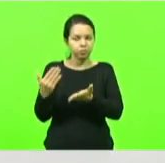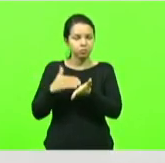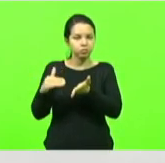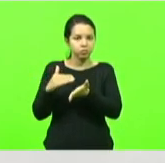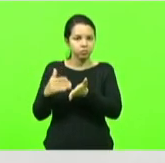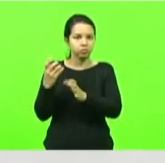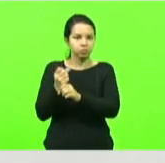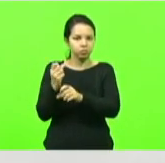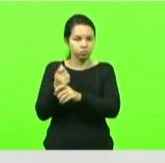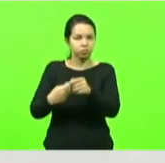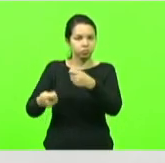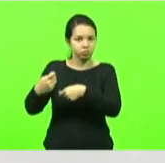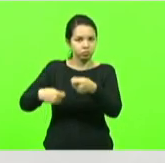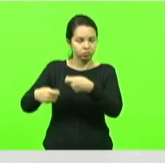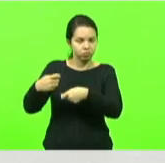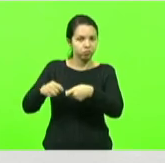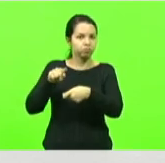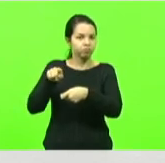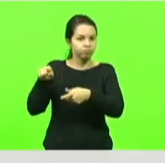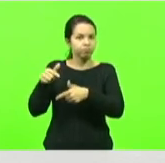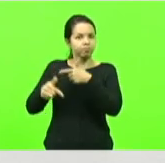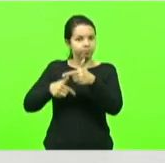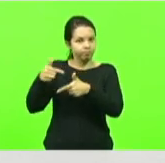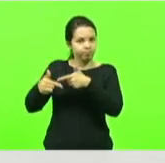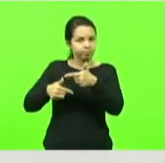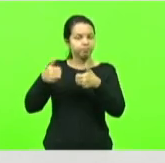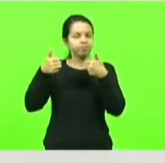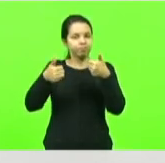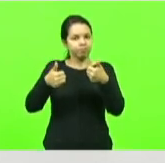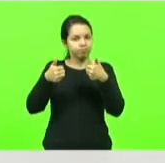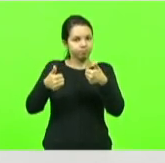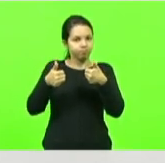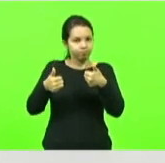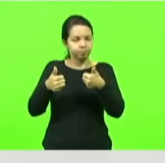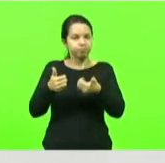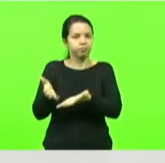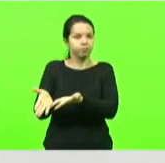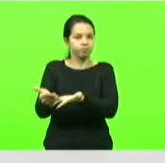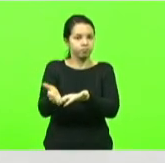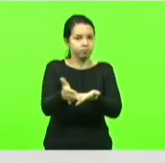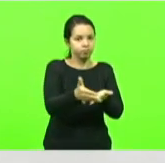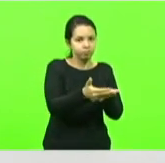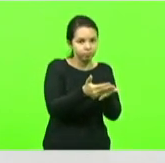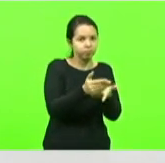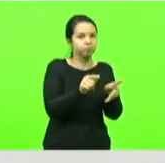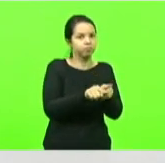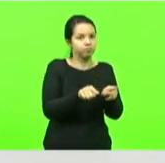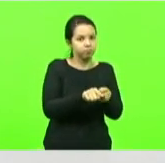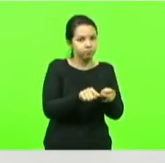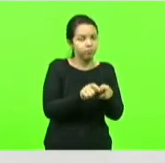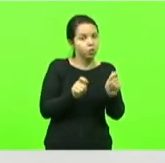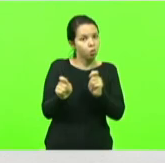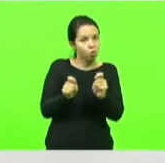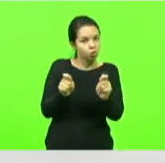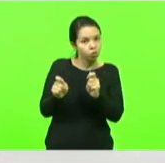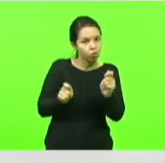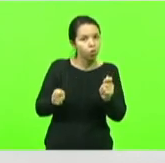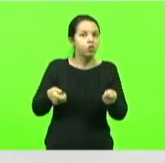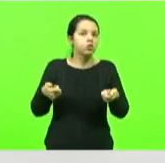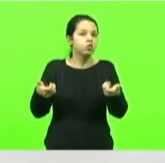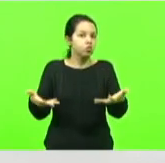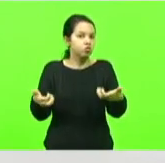fazendo um excelente trabalho tanto na arrecadação quanto no controle dos gastos